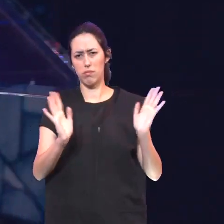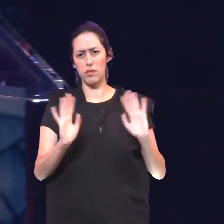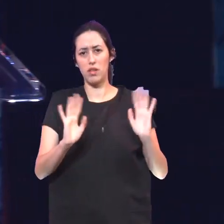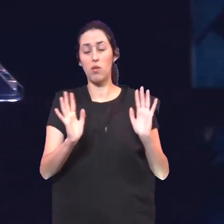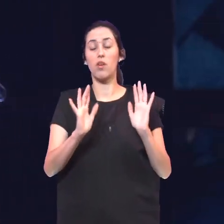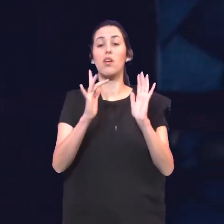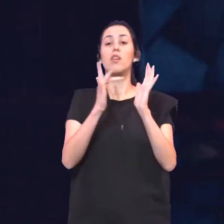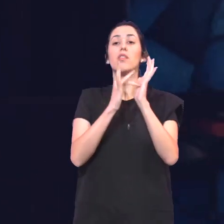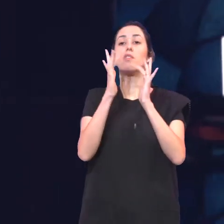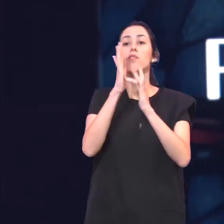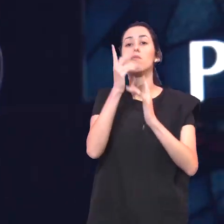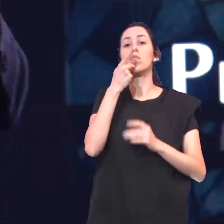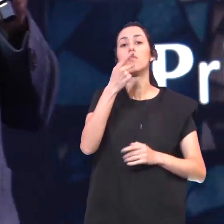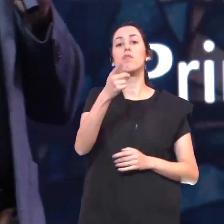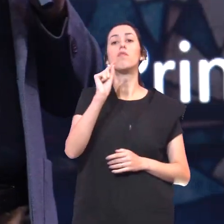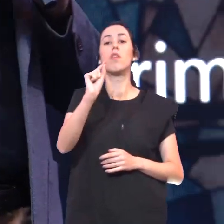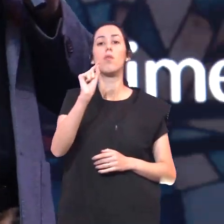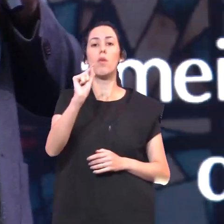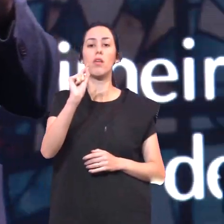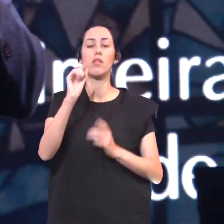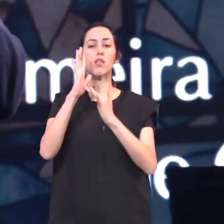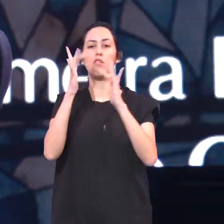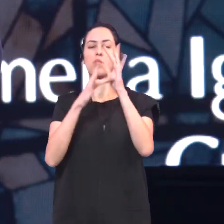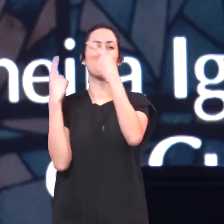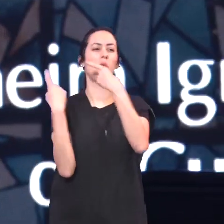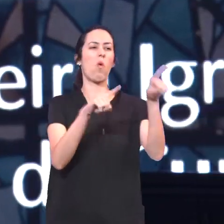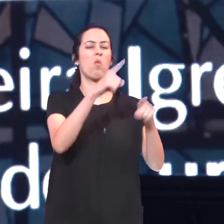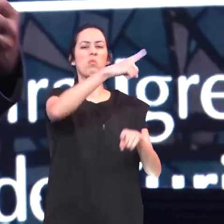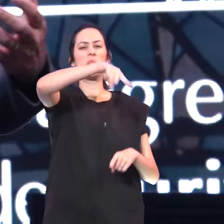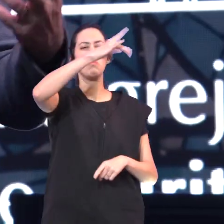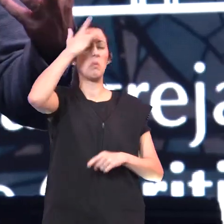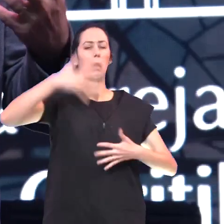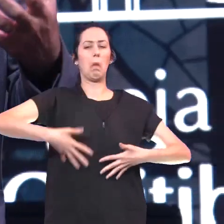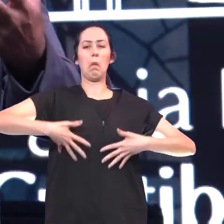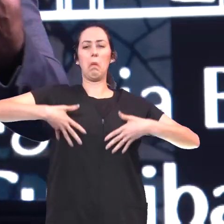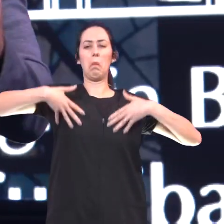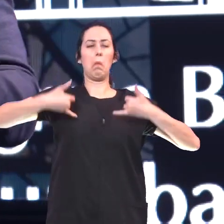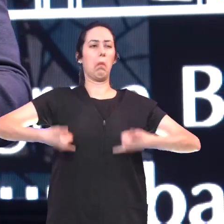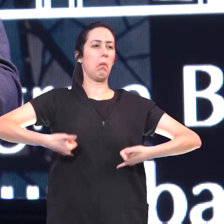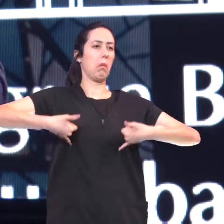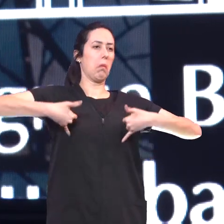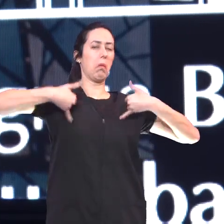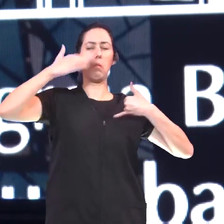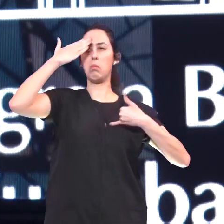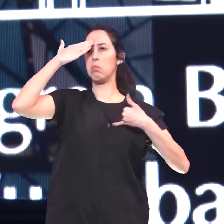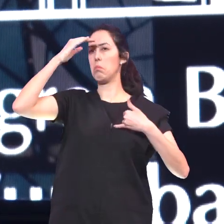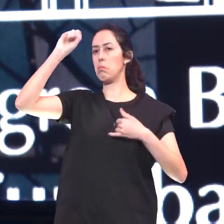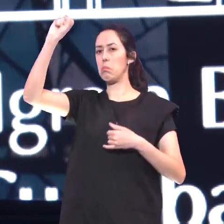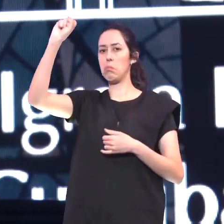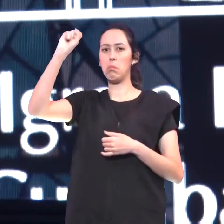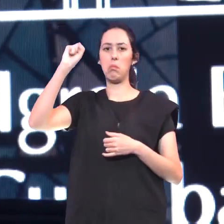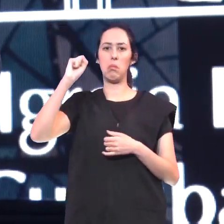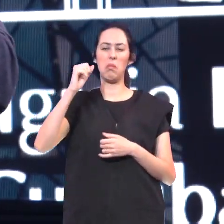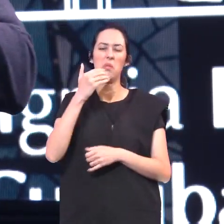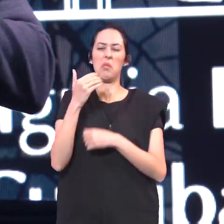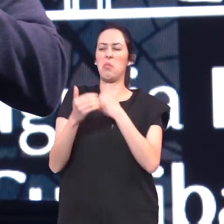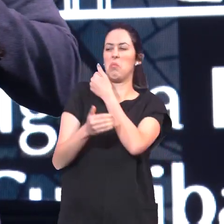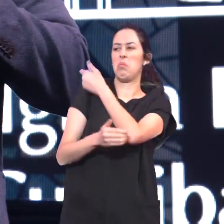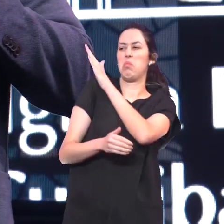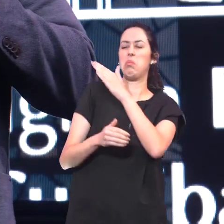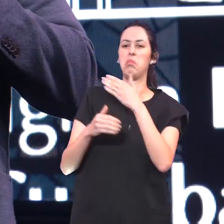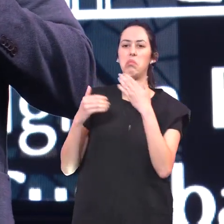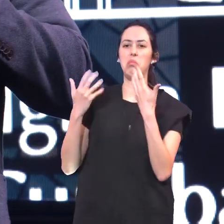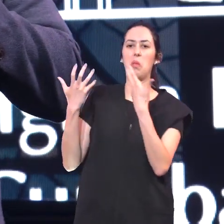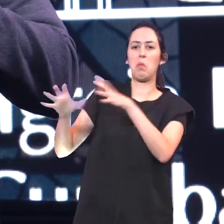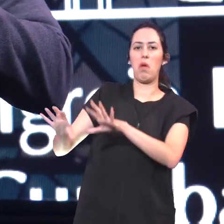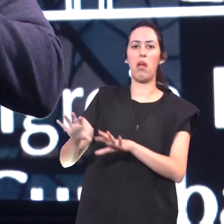opondo É o orgulho Intelectual A esse preconceito A essa dureza De